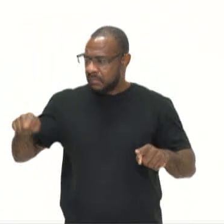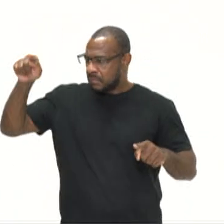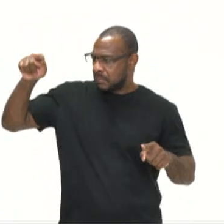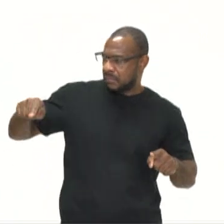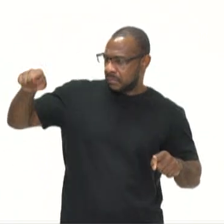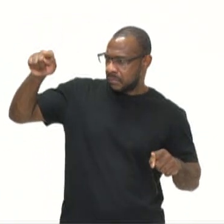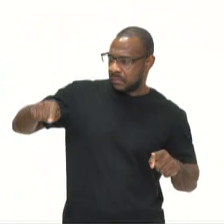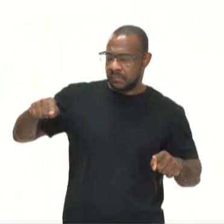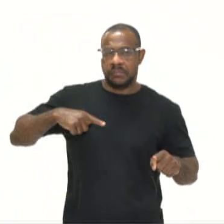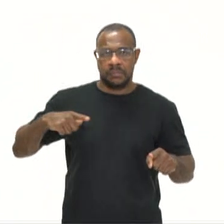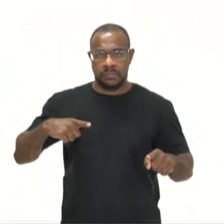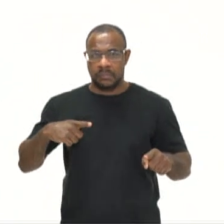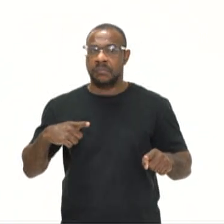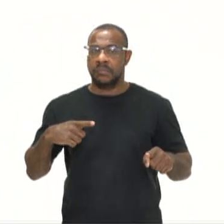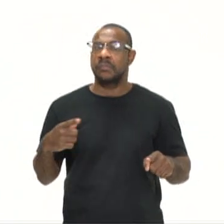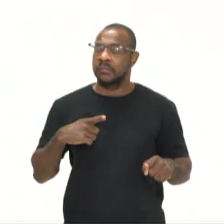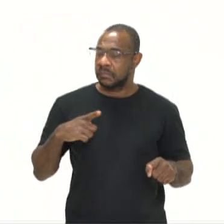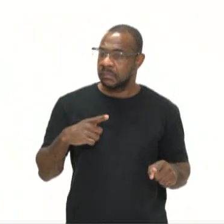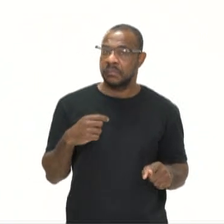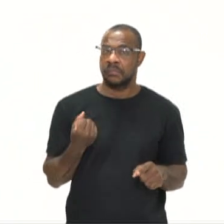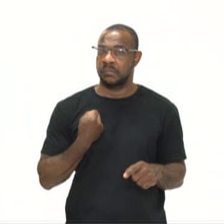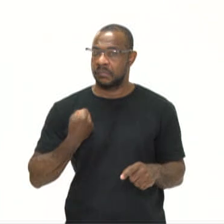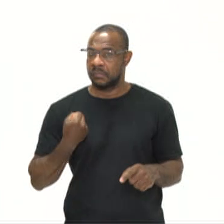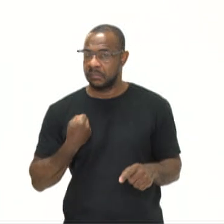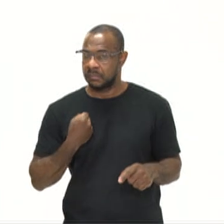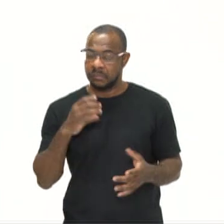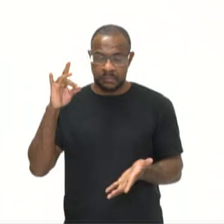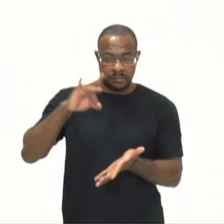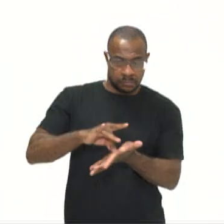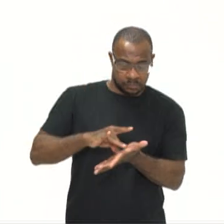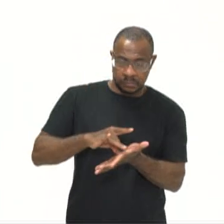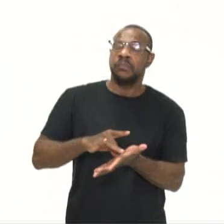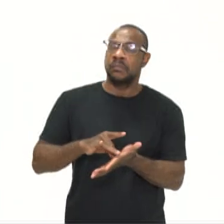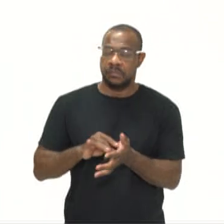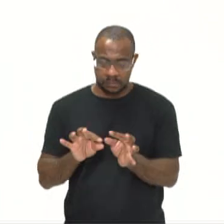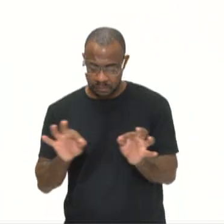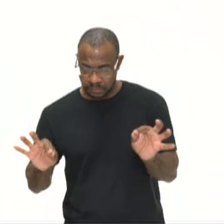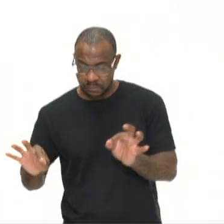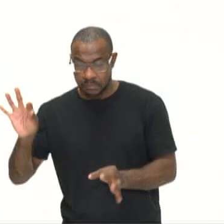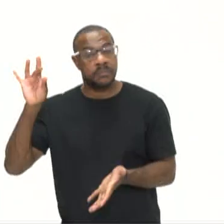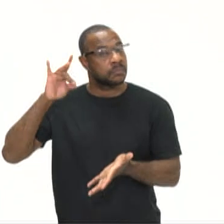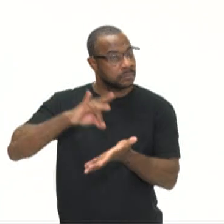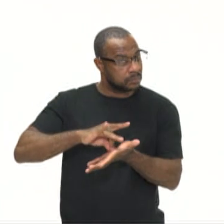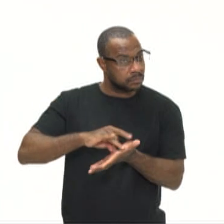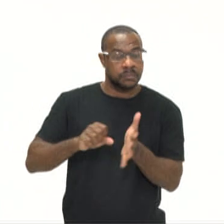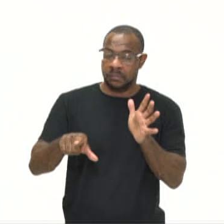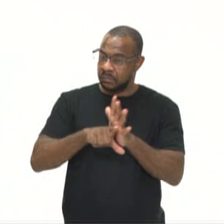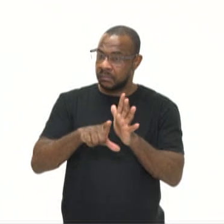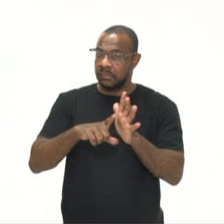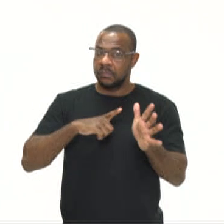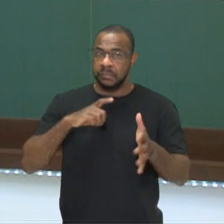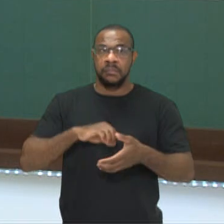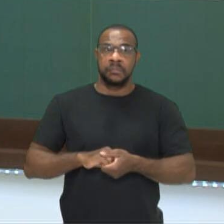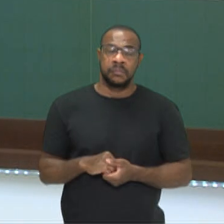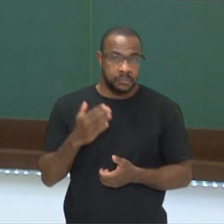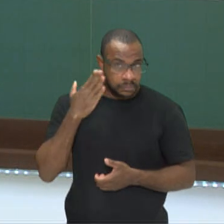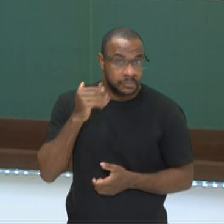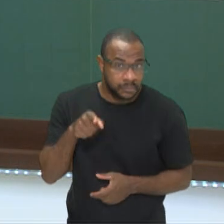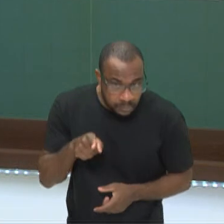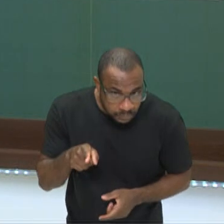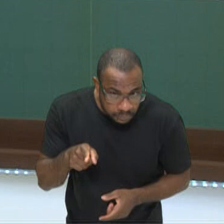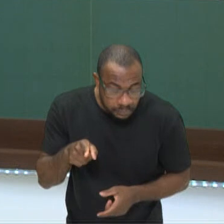comprimento como a largura, possuem uma proporção oficial regulamentada pela legislação. Sabia disso?